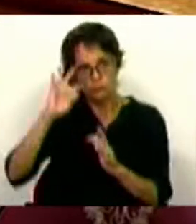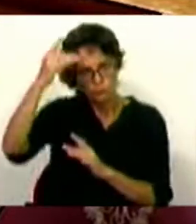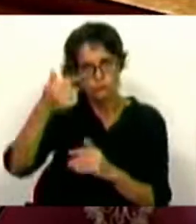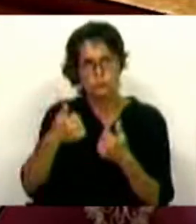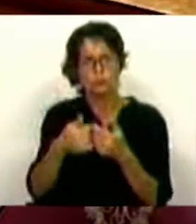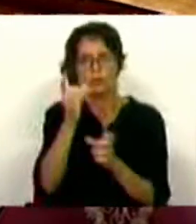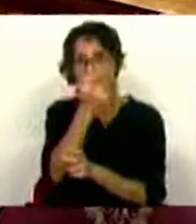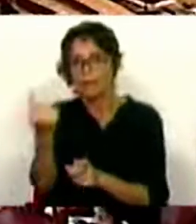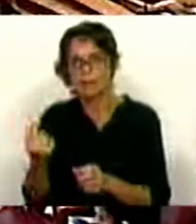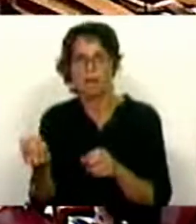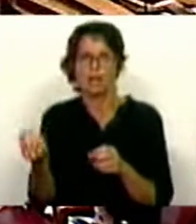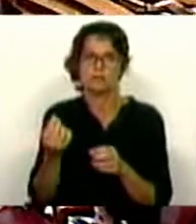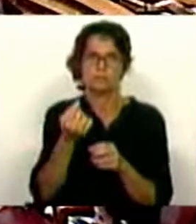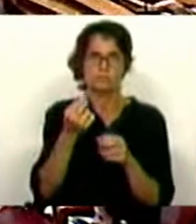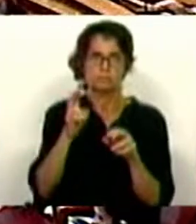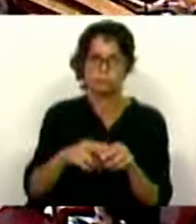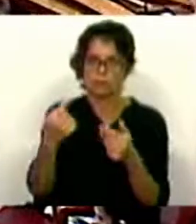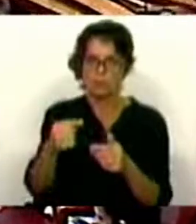lugar. Muito obrigado. Obrigado.